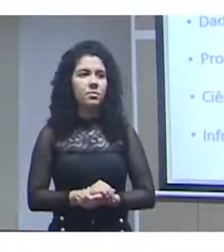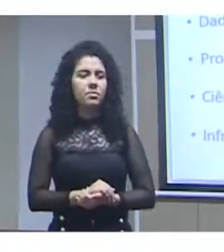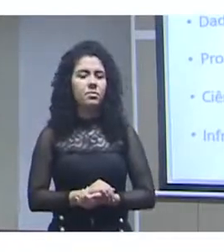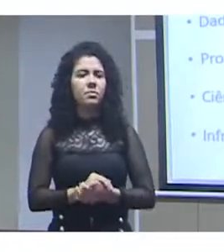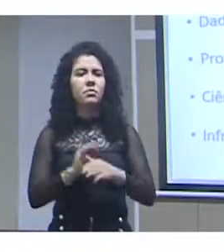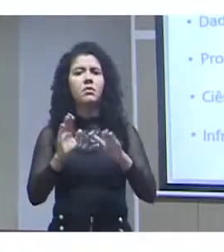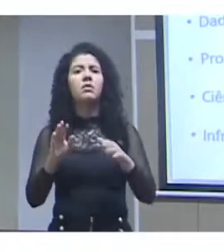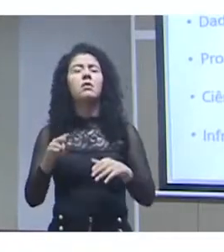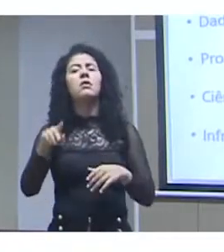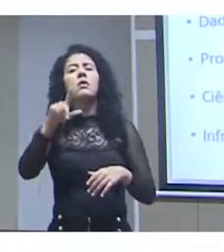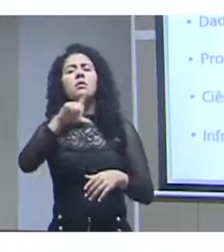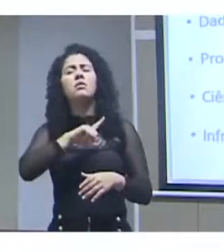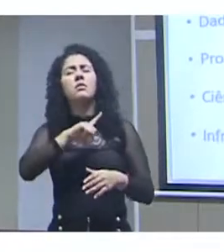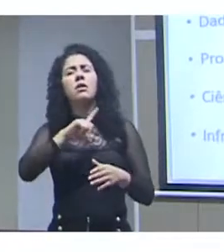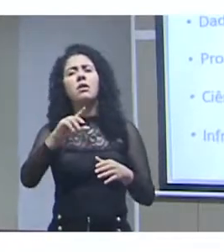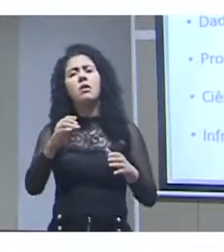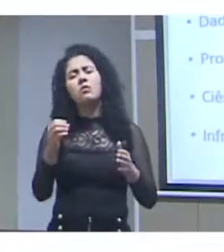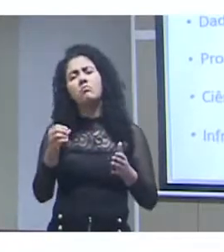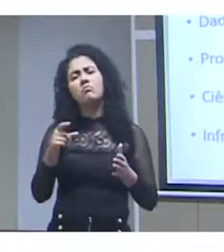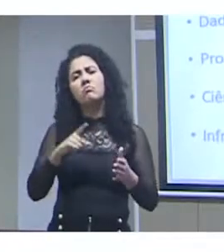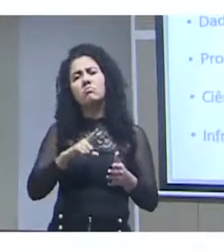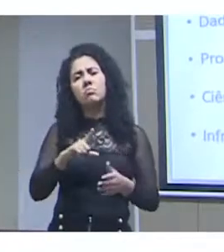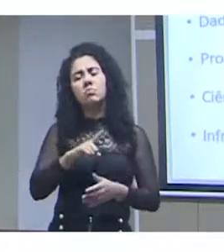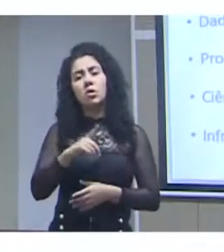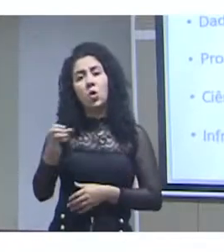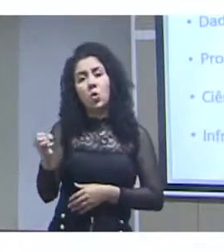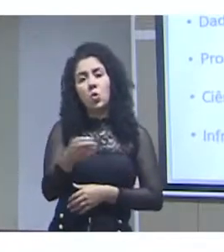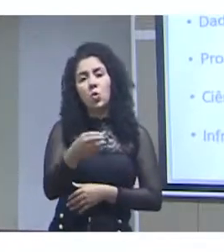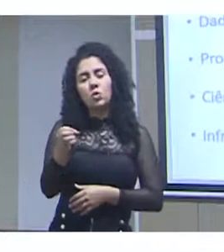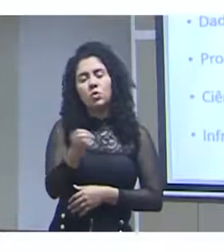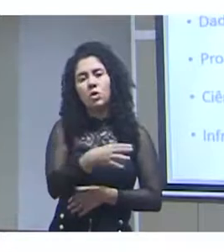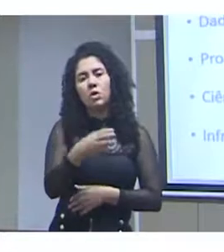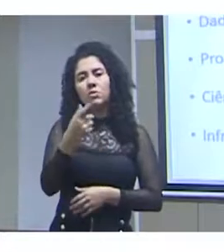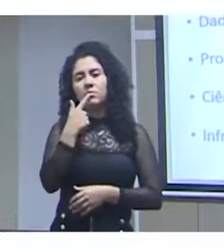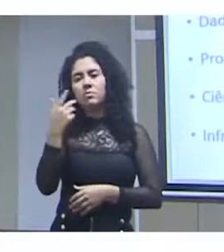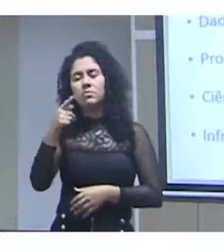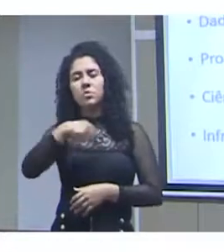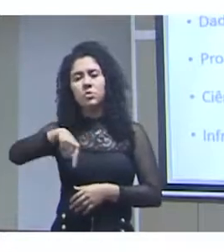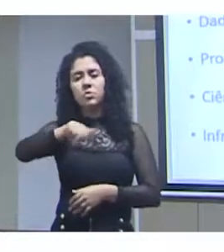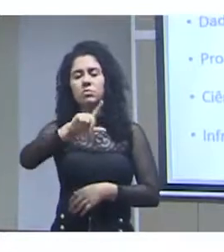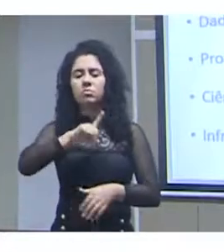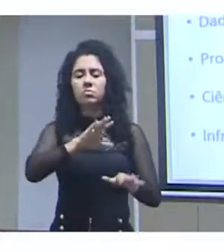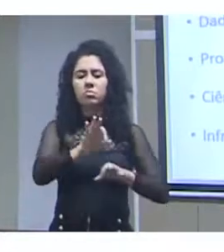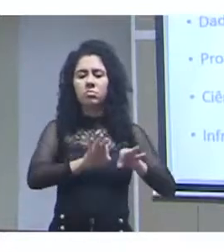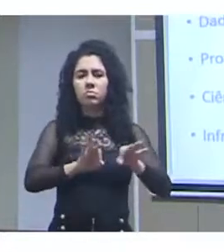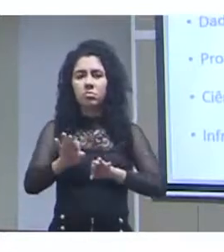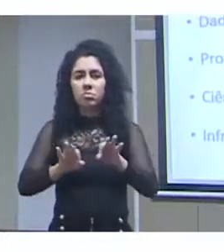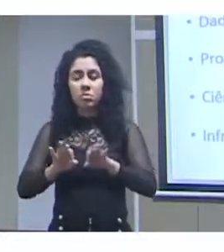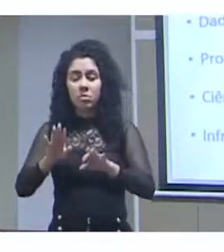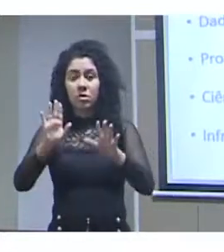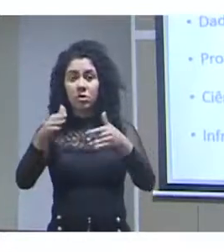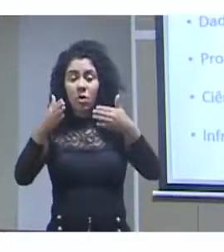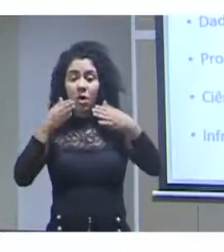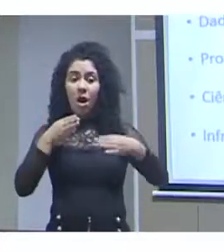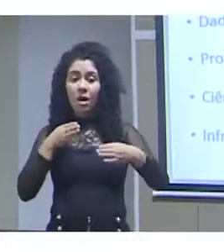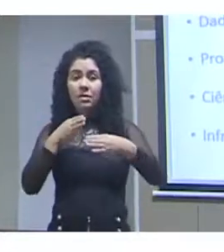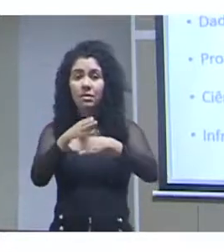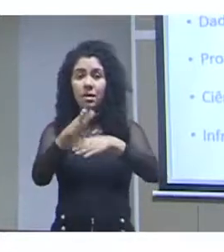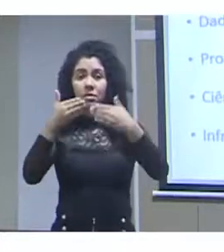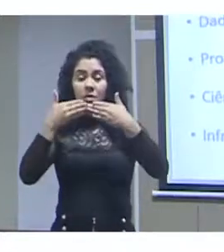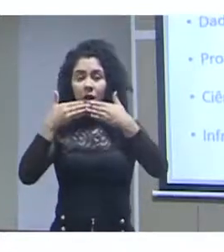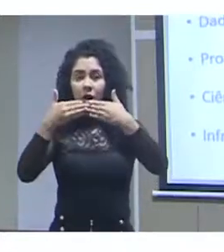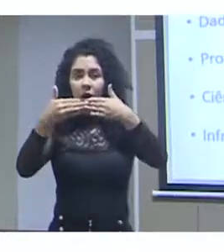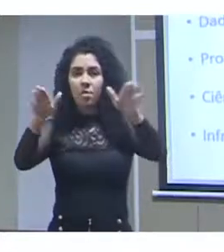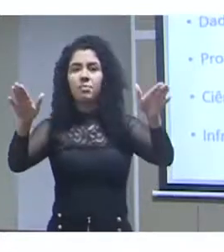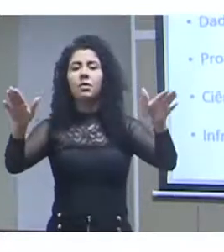Que novas agendas nós vemos sendo colocados aí? Quer dizer, o acesso aberto